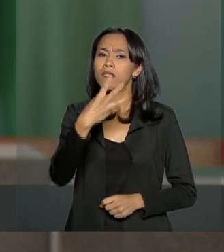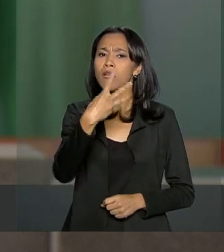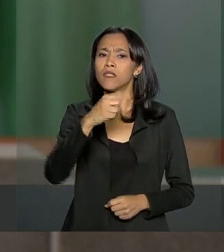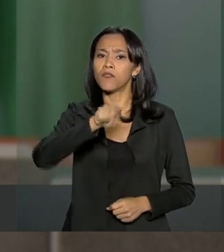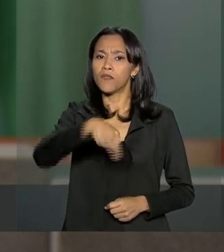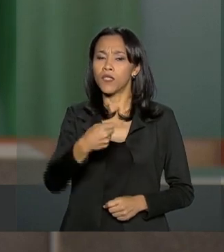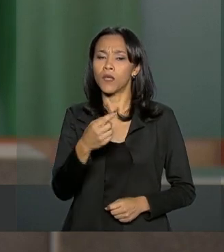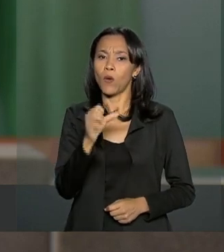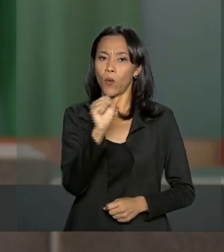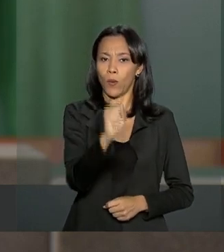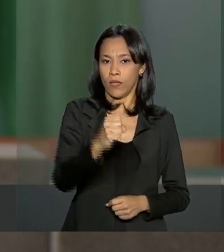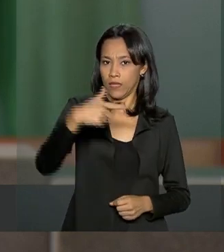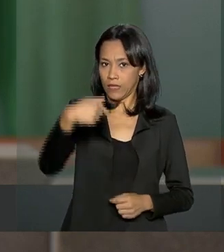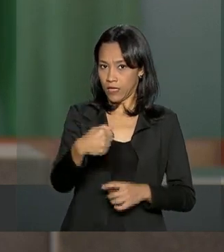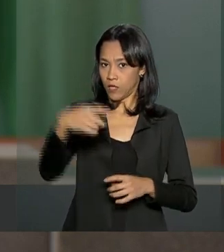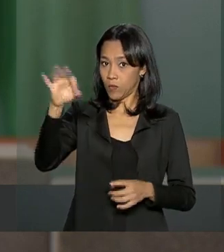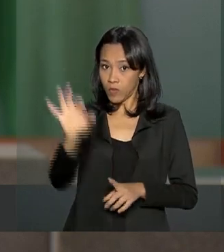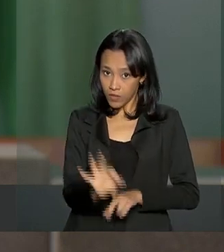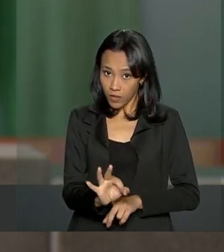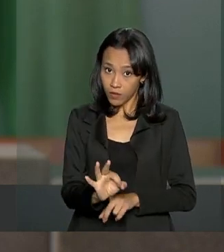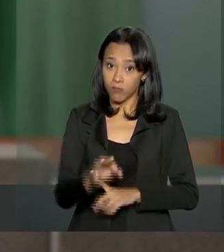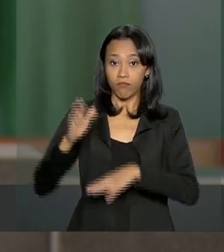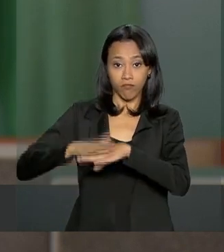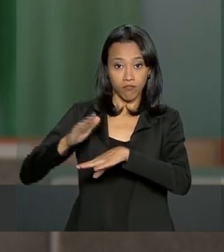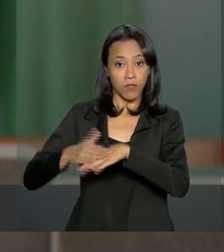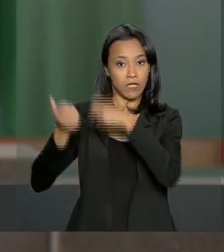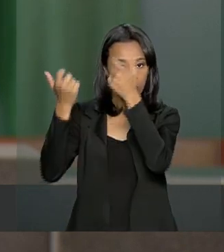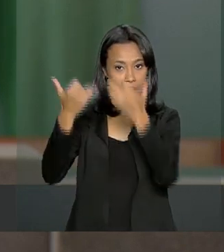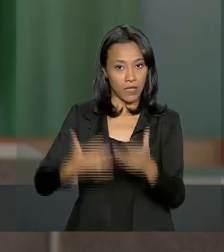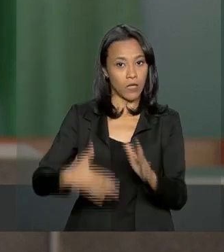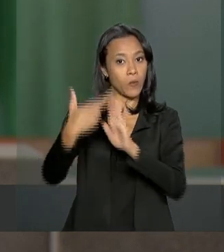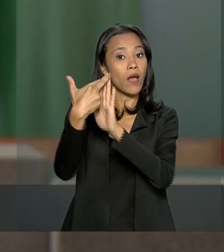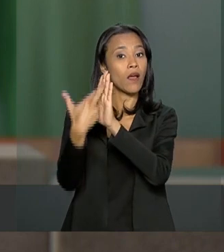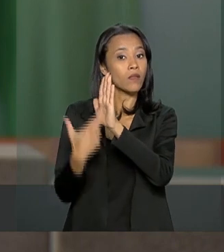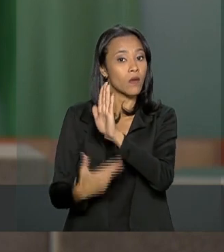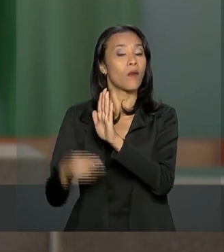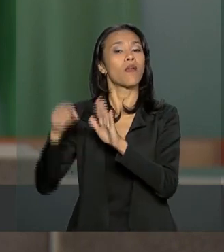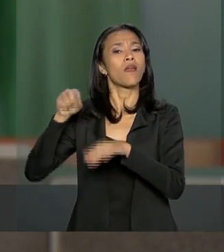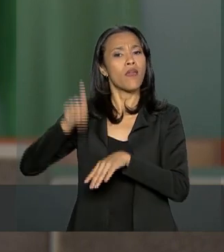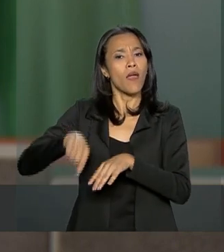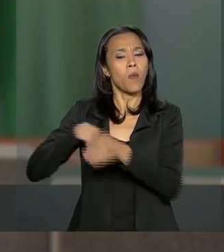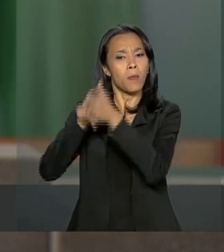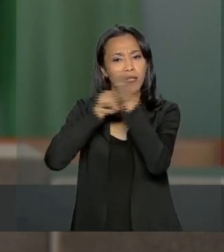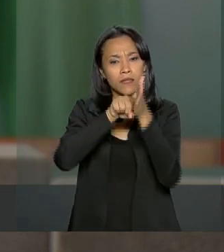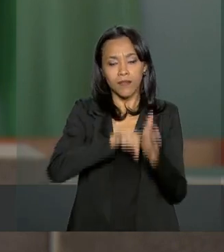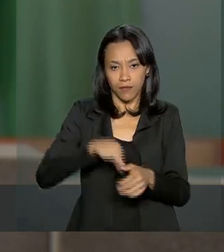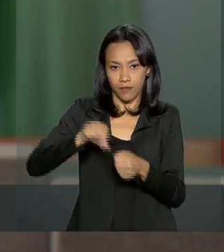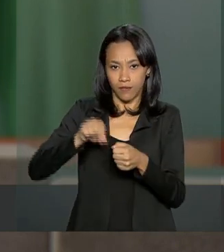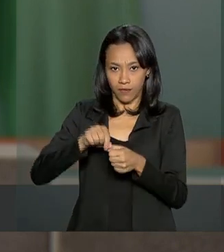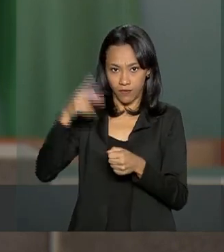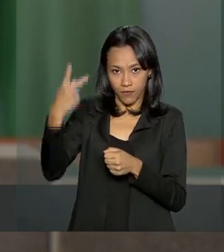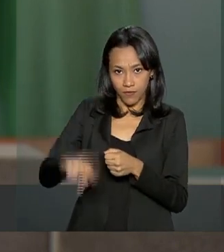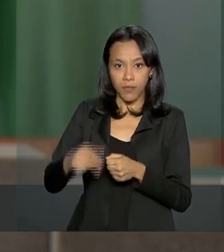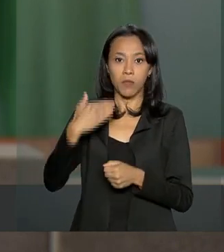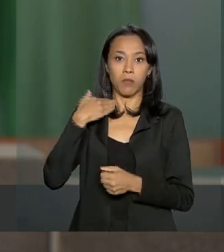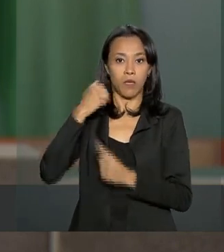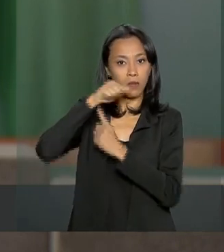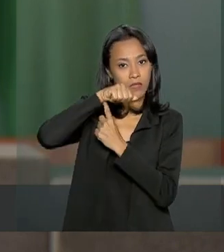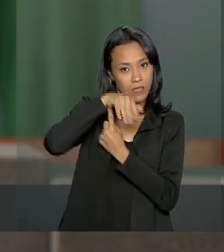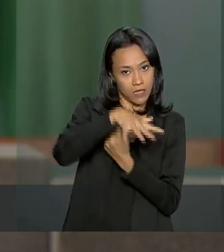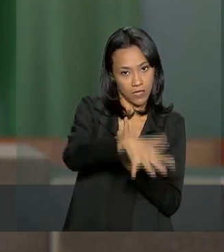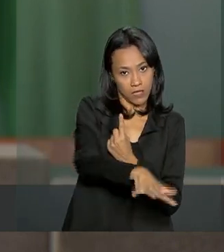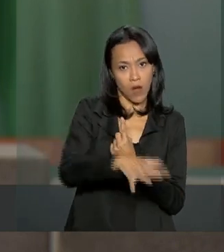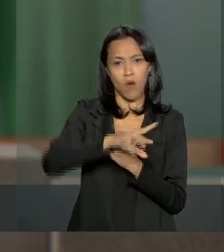,87%, segundo o relatório Focus, que é uma pesquisa feita pelo Banco Central com analistas do mercado